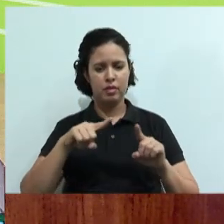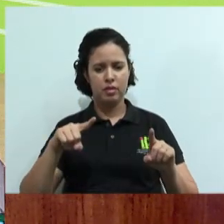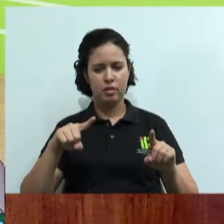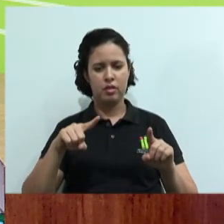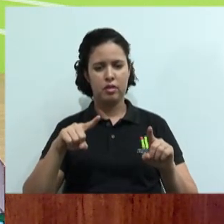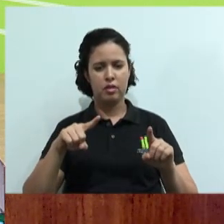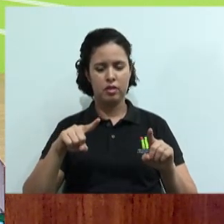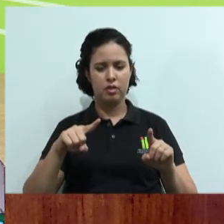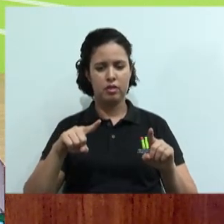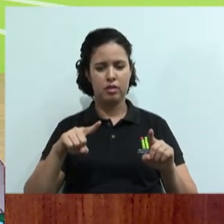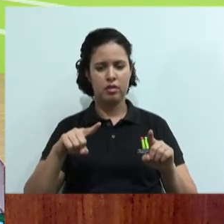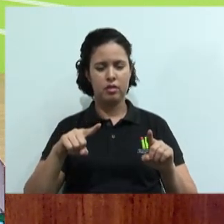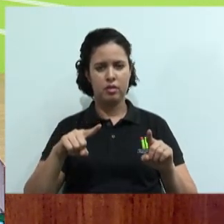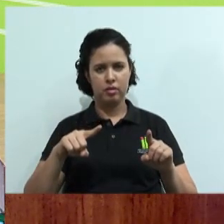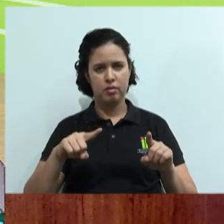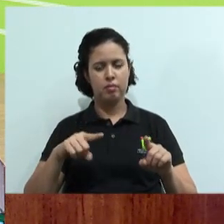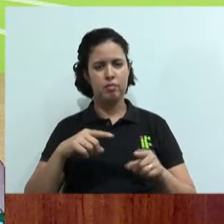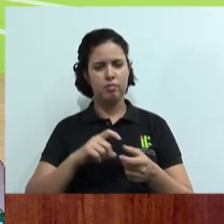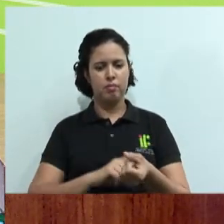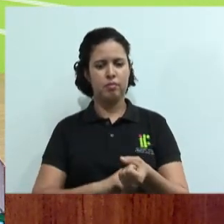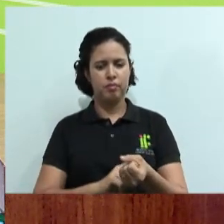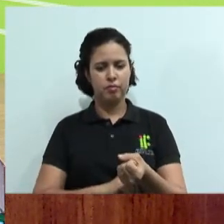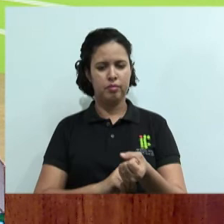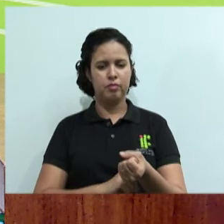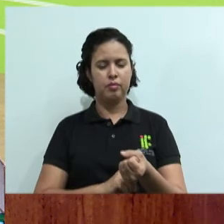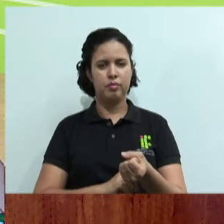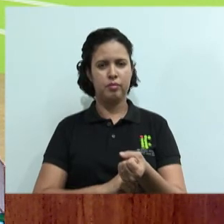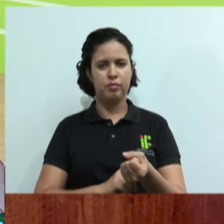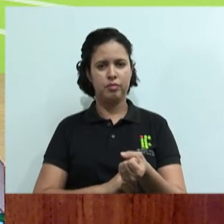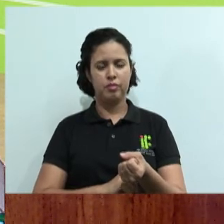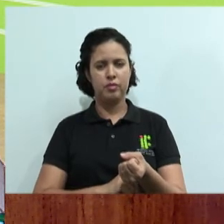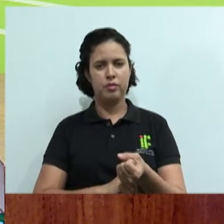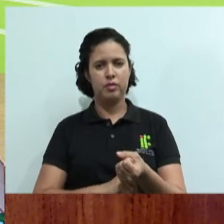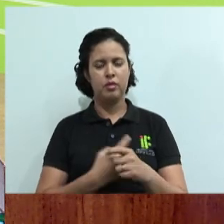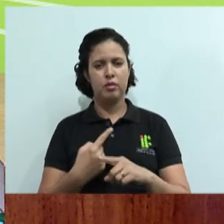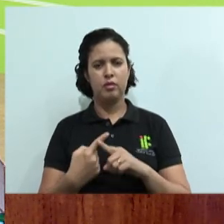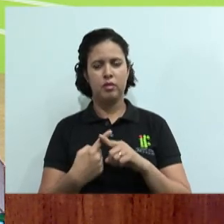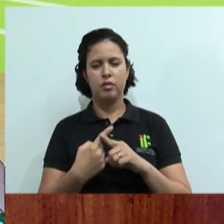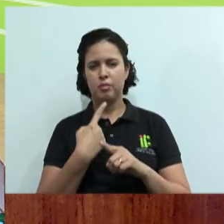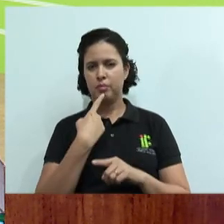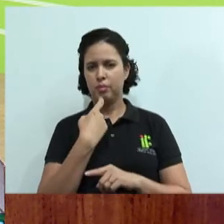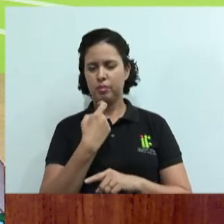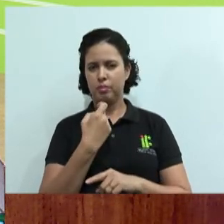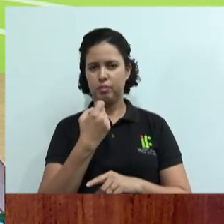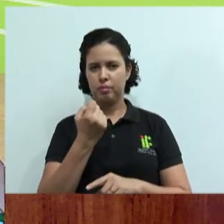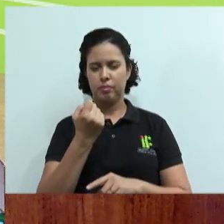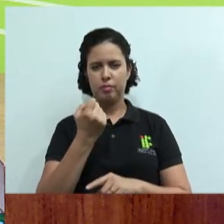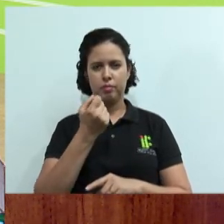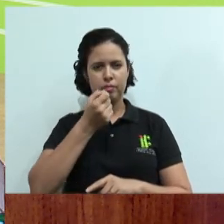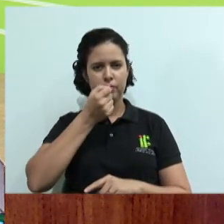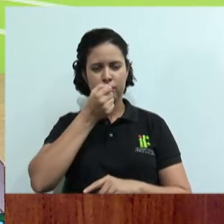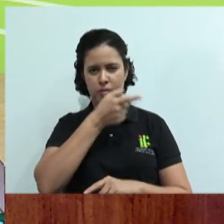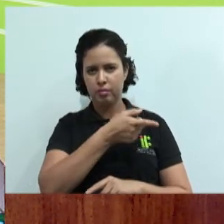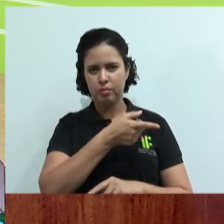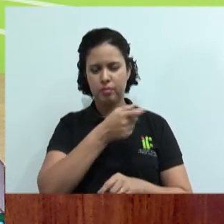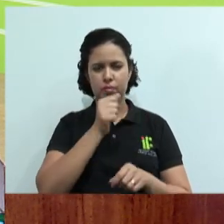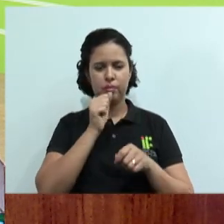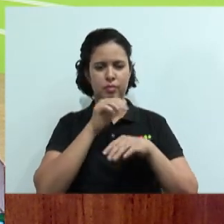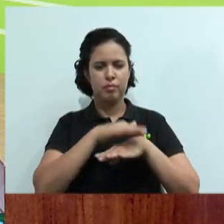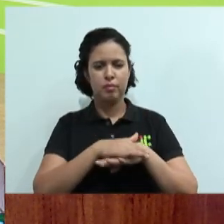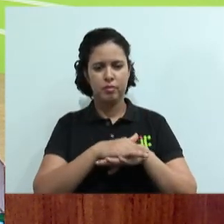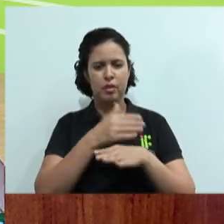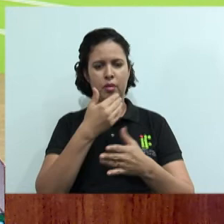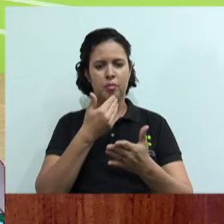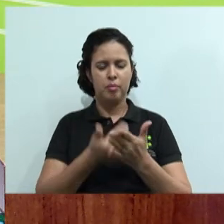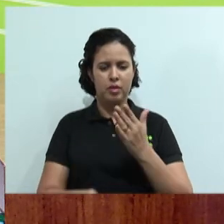Mas, mais exaltado, acho que é isso. Pois quem ofende já começa a perder a razão e o respeito. Olha o que nós